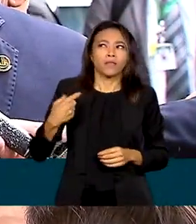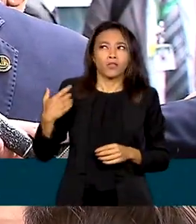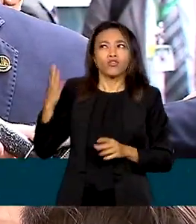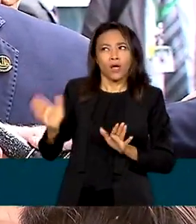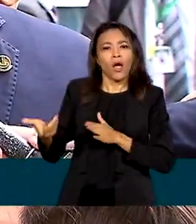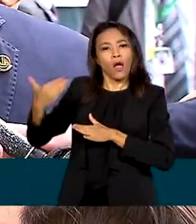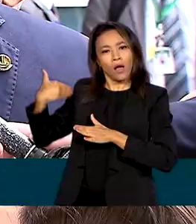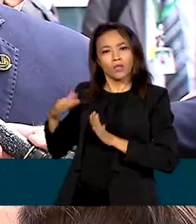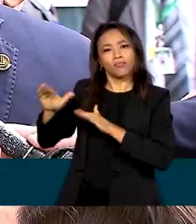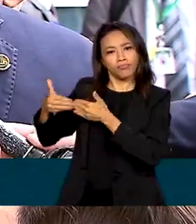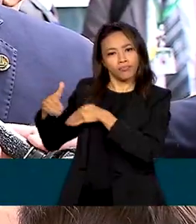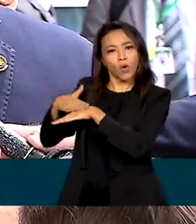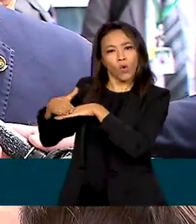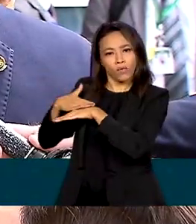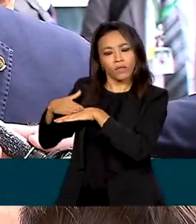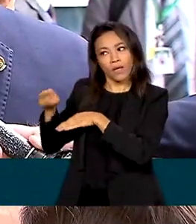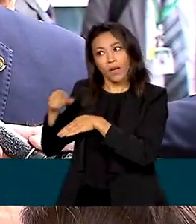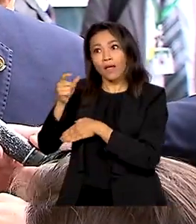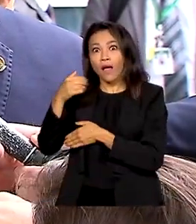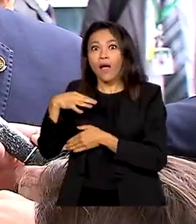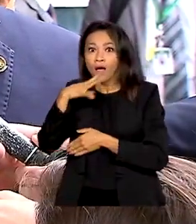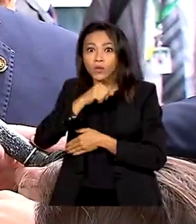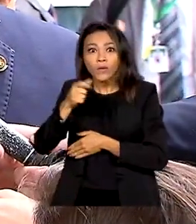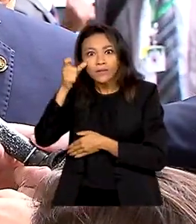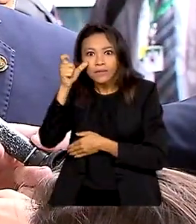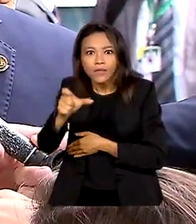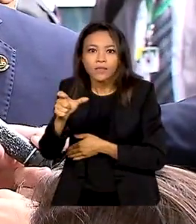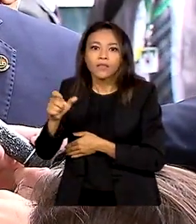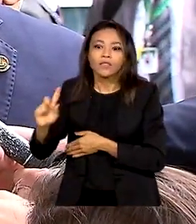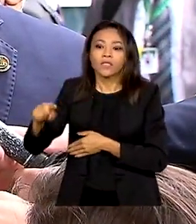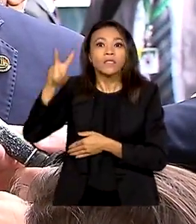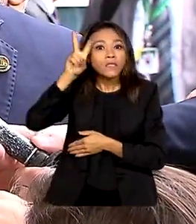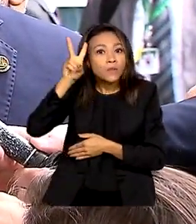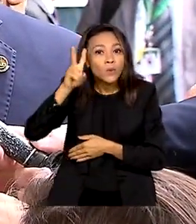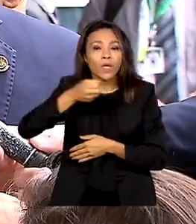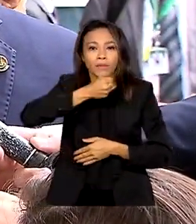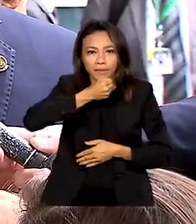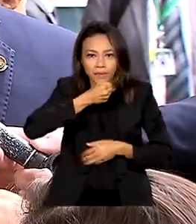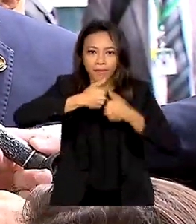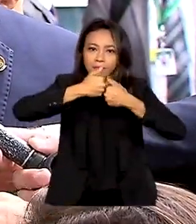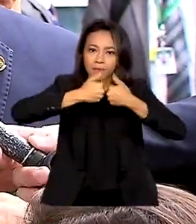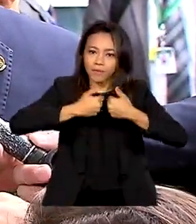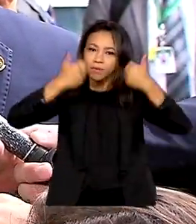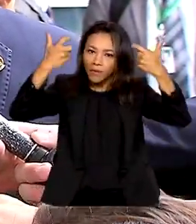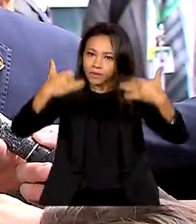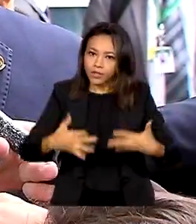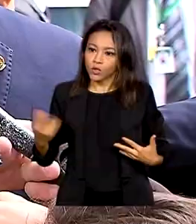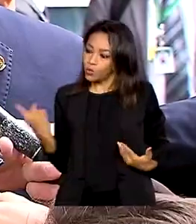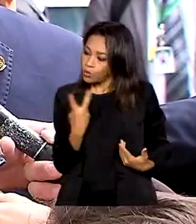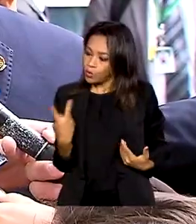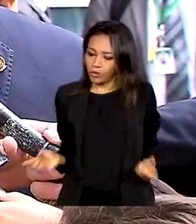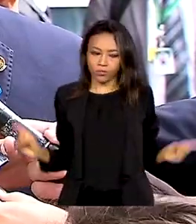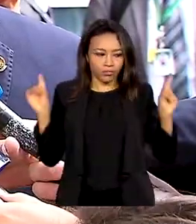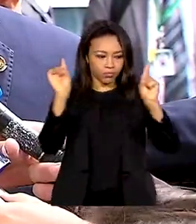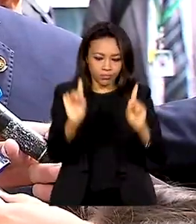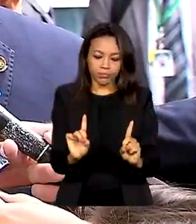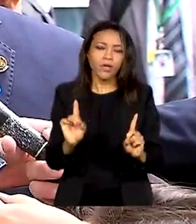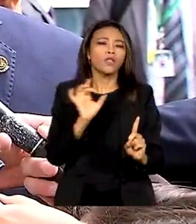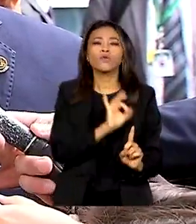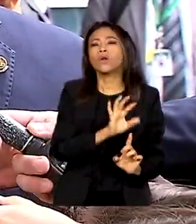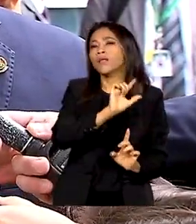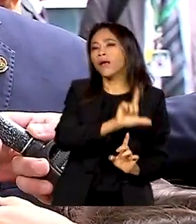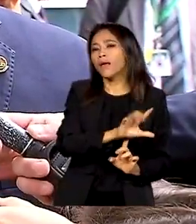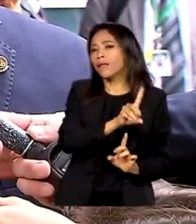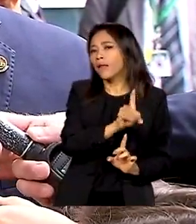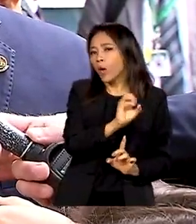achou interessante que na coletiva de segunda-feira nós pudéssemos dar uma coletiva em conjunto para falarmos não só da LDO,